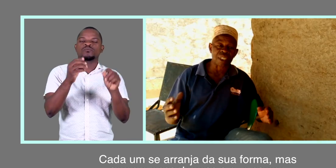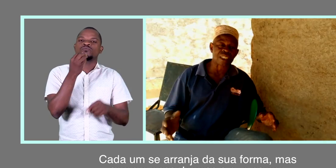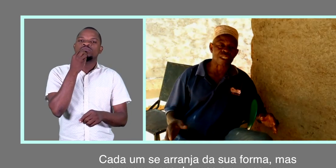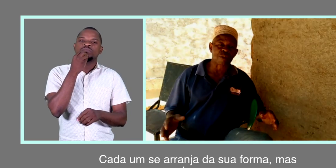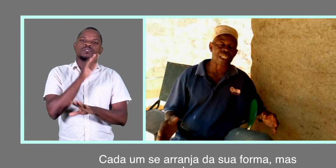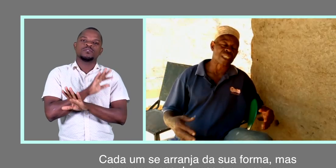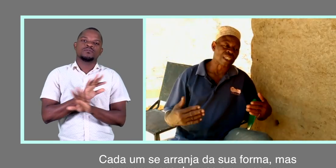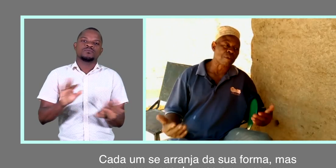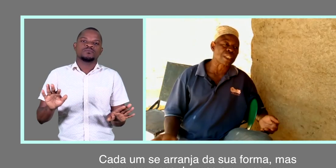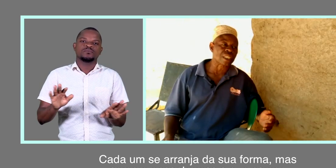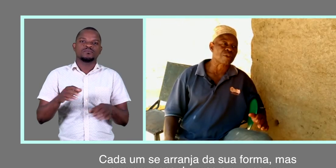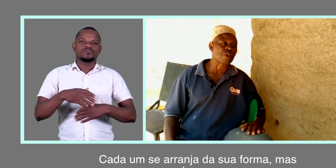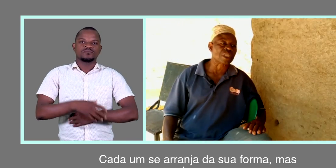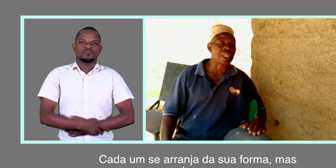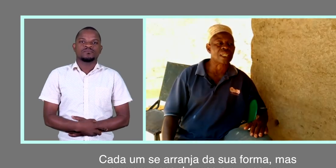mas sempre encontramos o que comer.